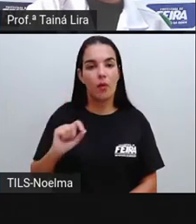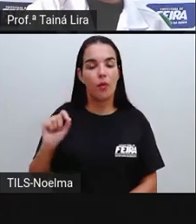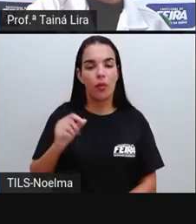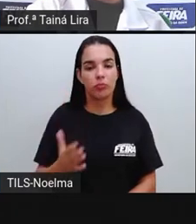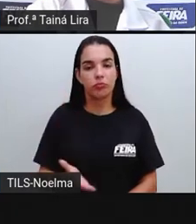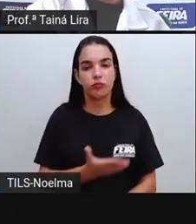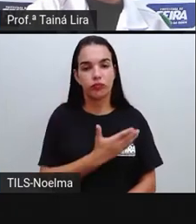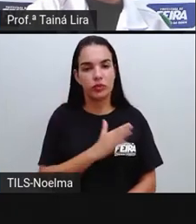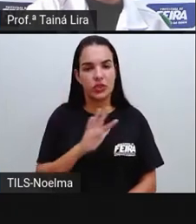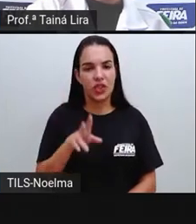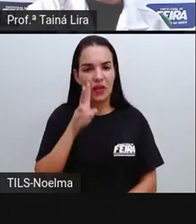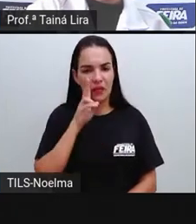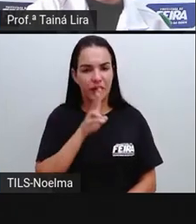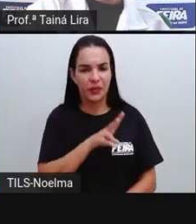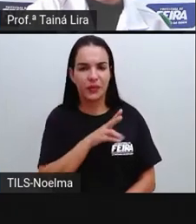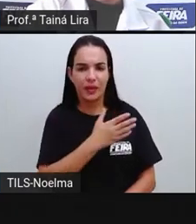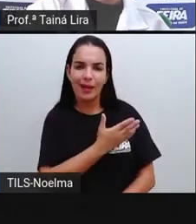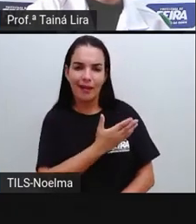aí já viu essa tabela?